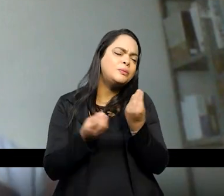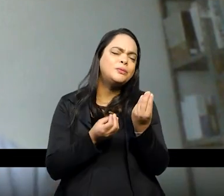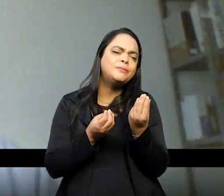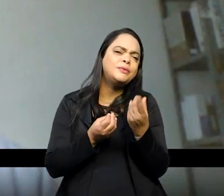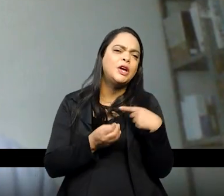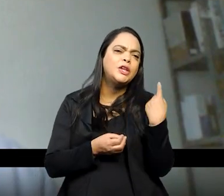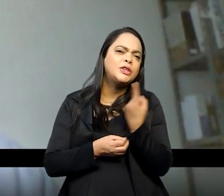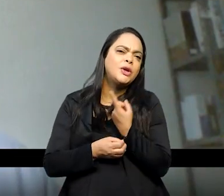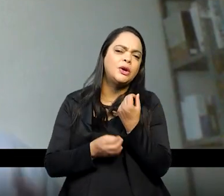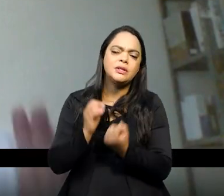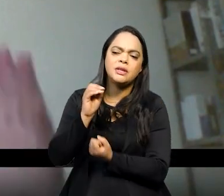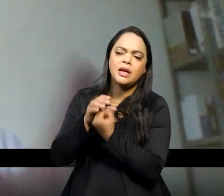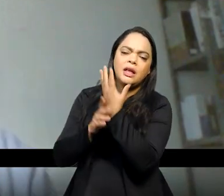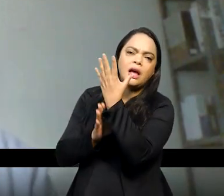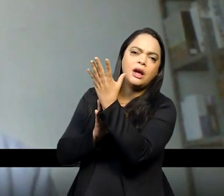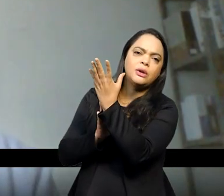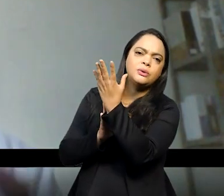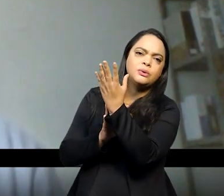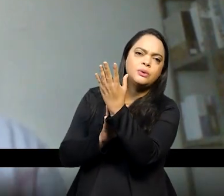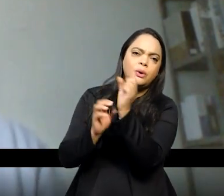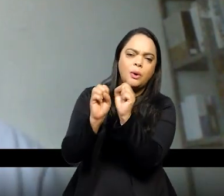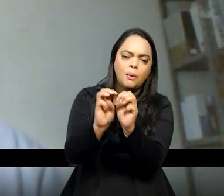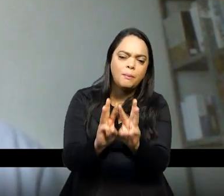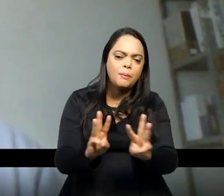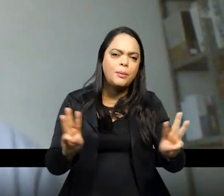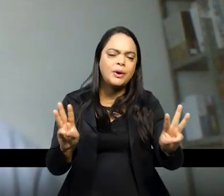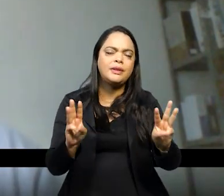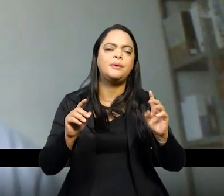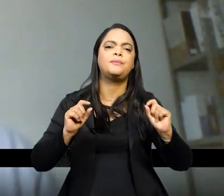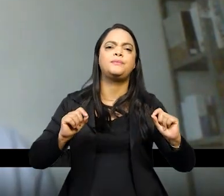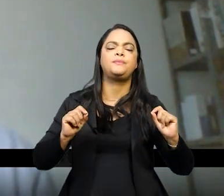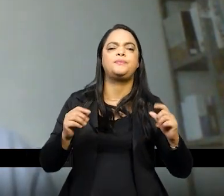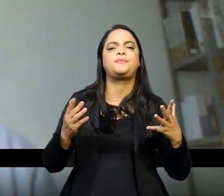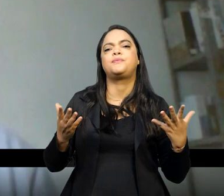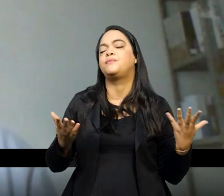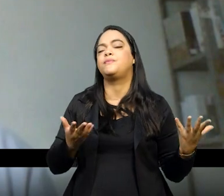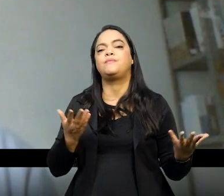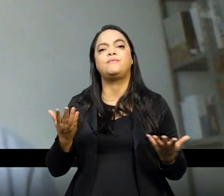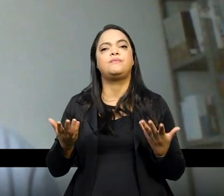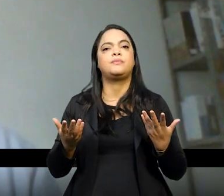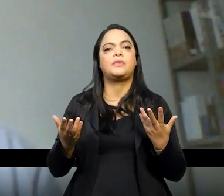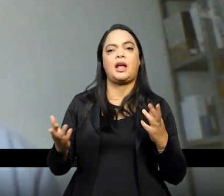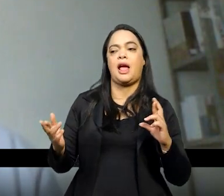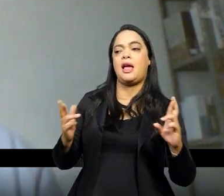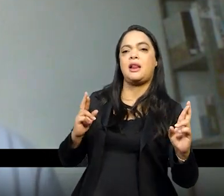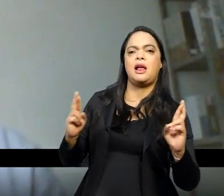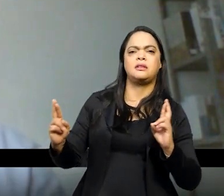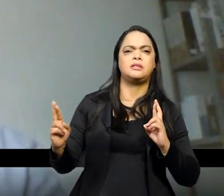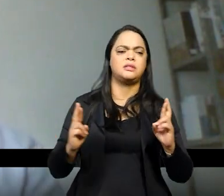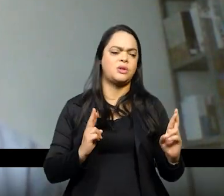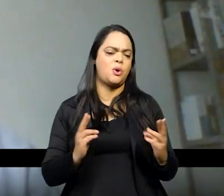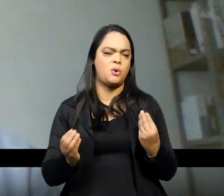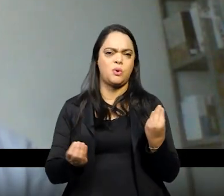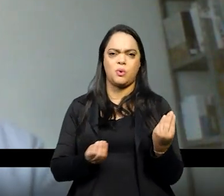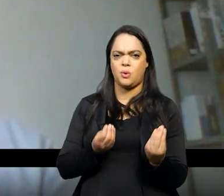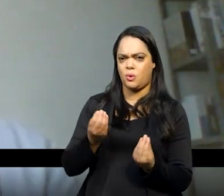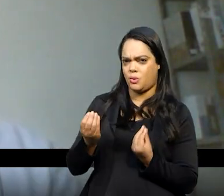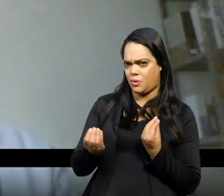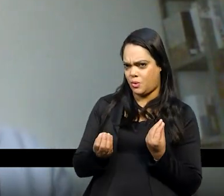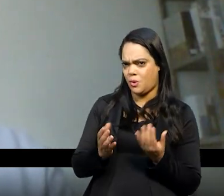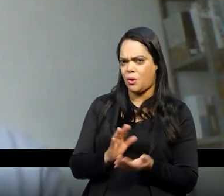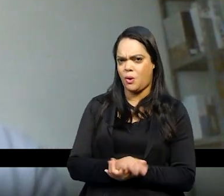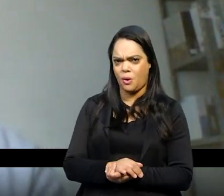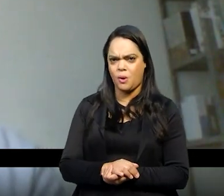esse portal dentro dessa temática é essa relação daí seria